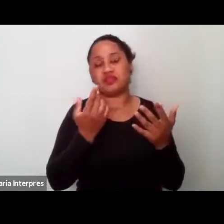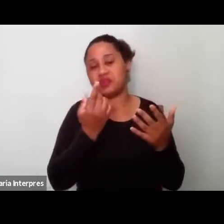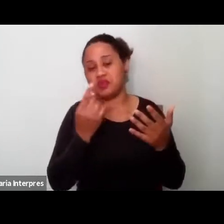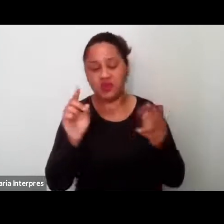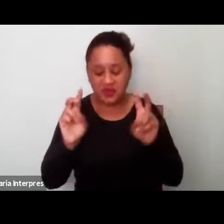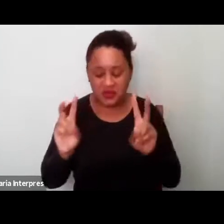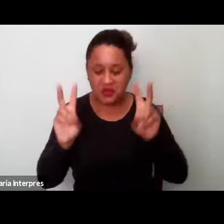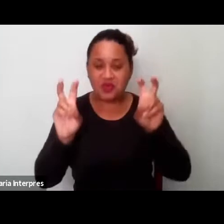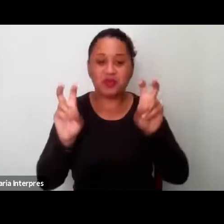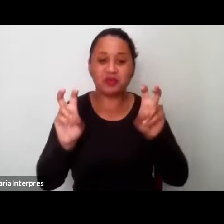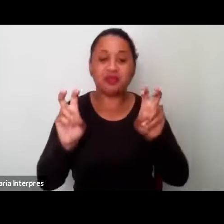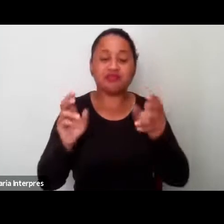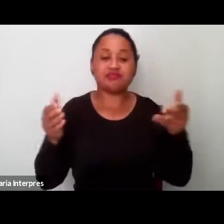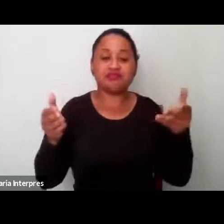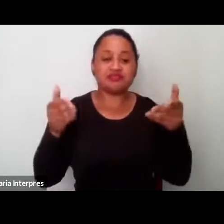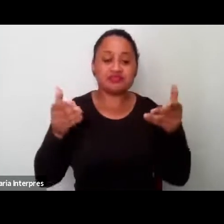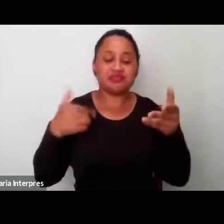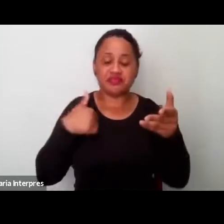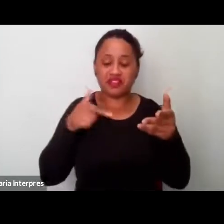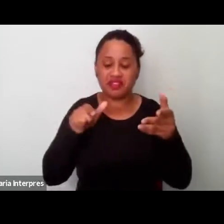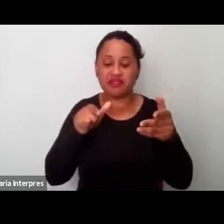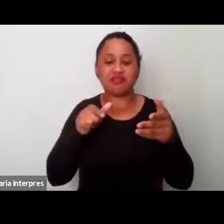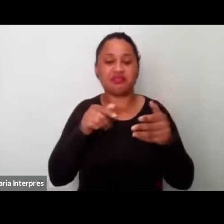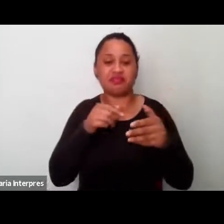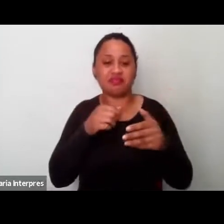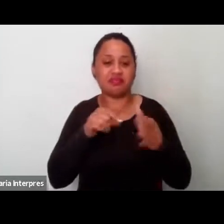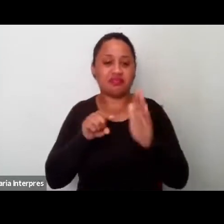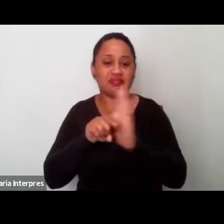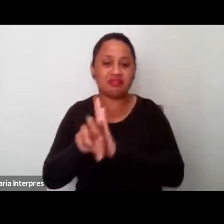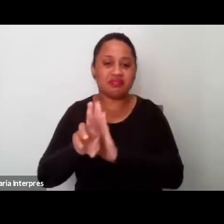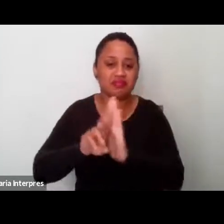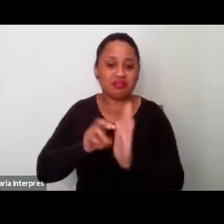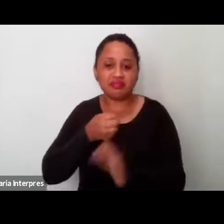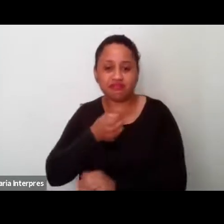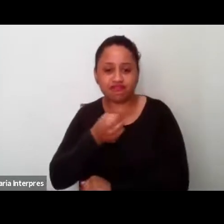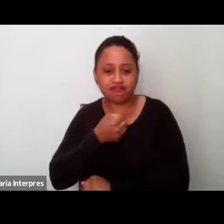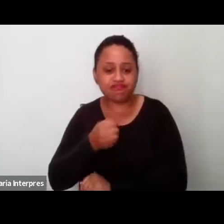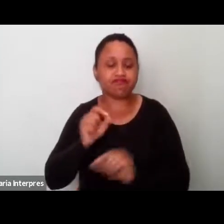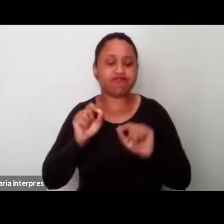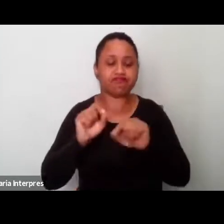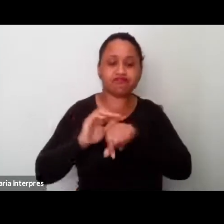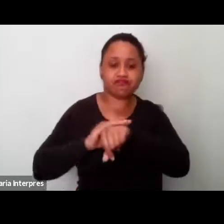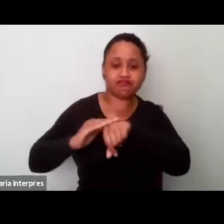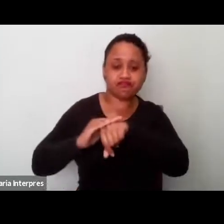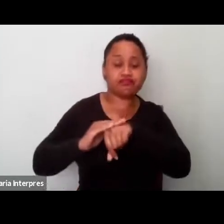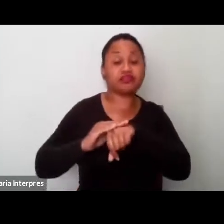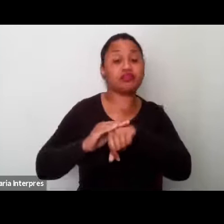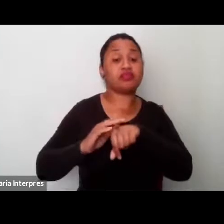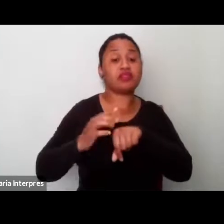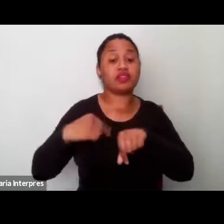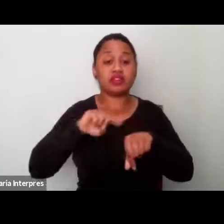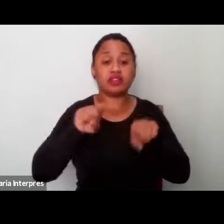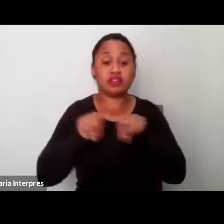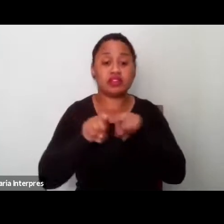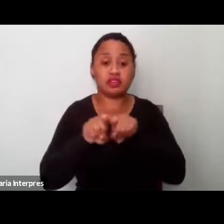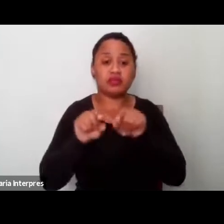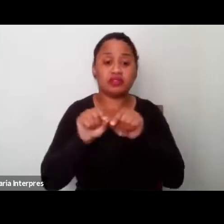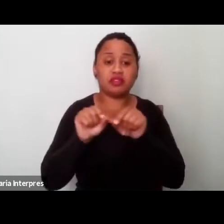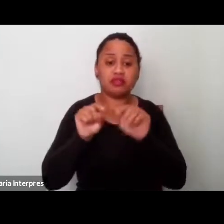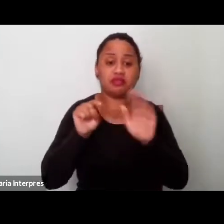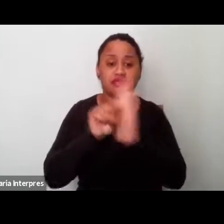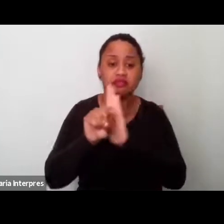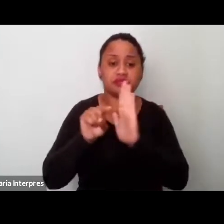tema aqui das entrevistas, nós fizemos, então, indagações sobre os problemas